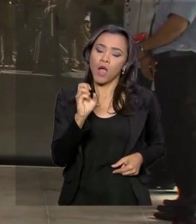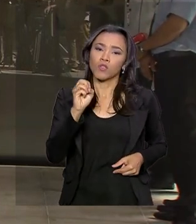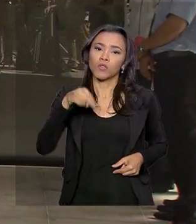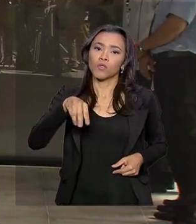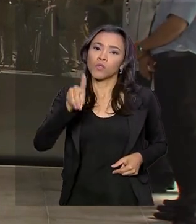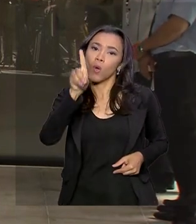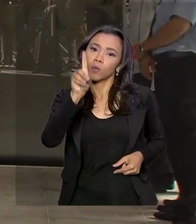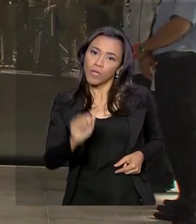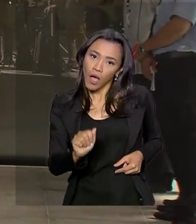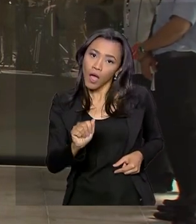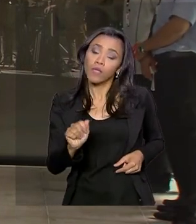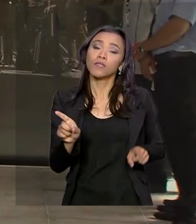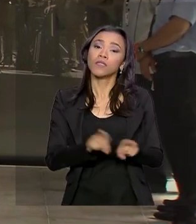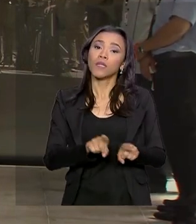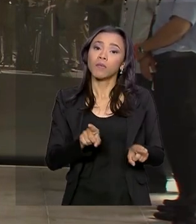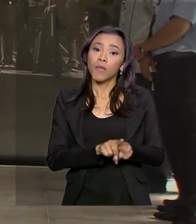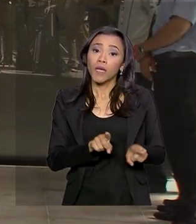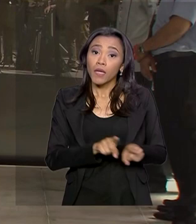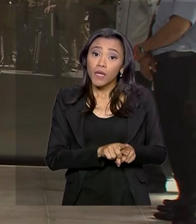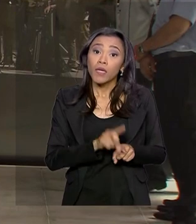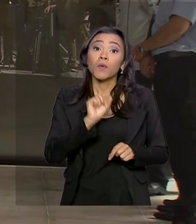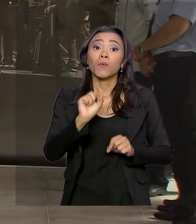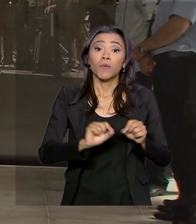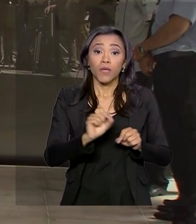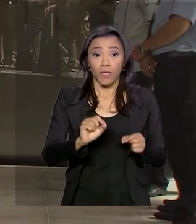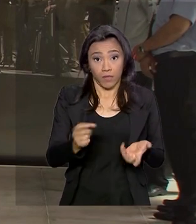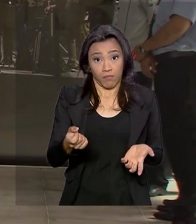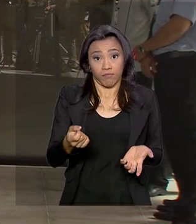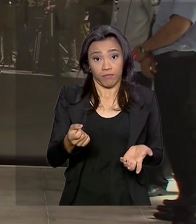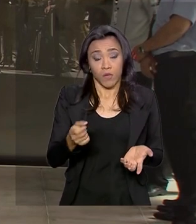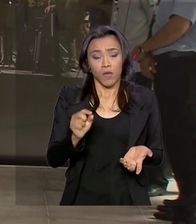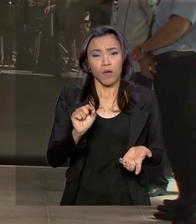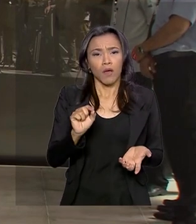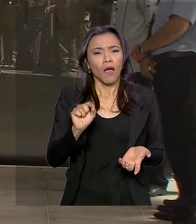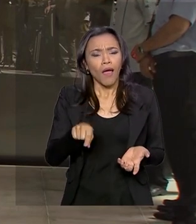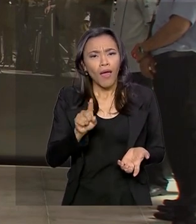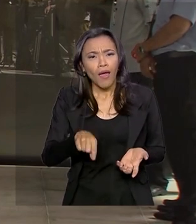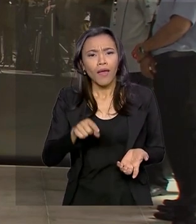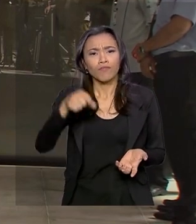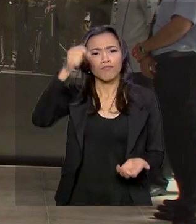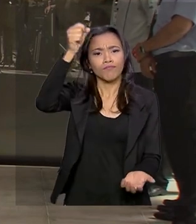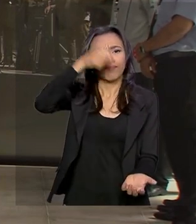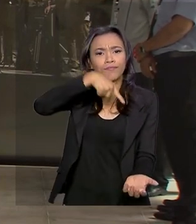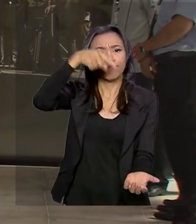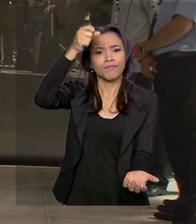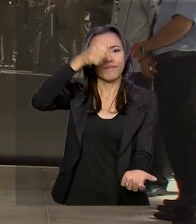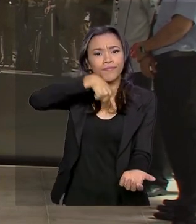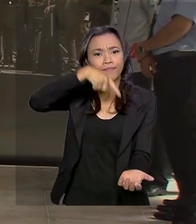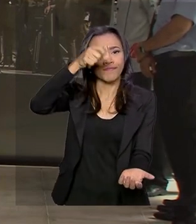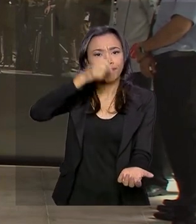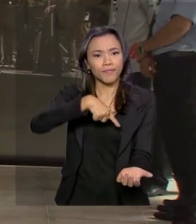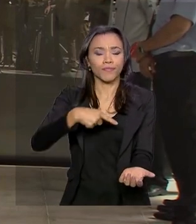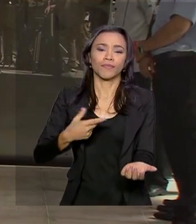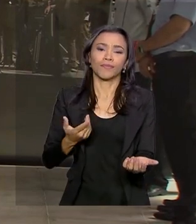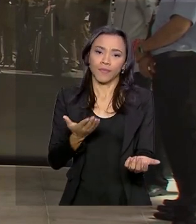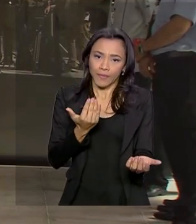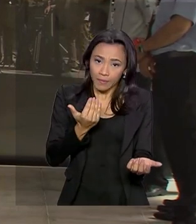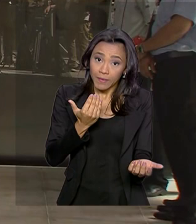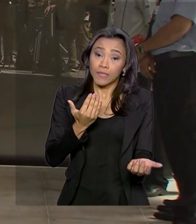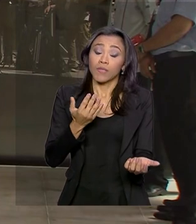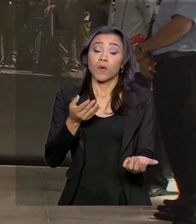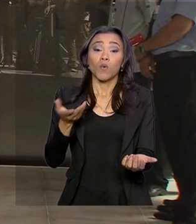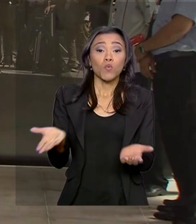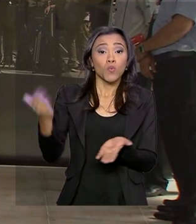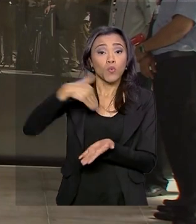a alimentação via parenteral, ou seja, por soro. Os exames laboratoriais, segundo o último